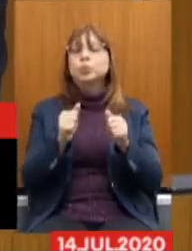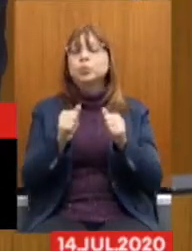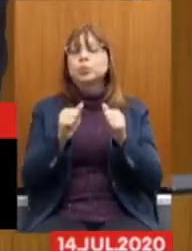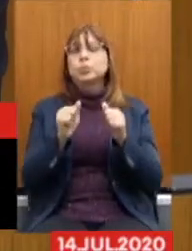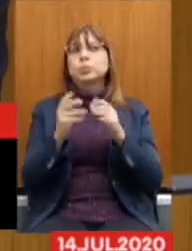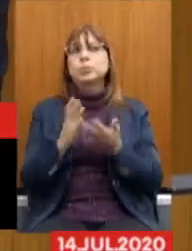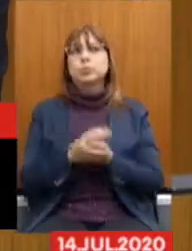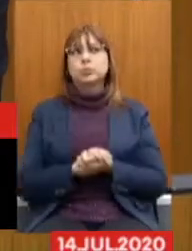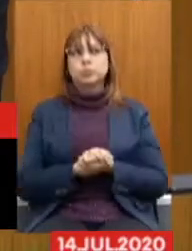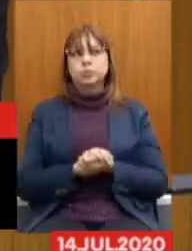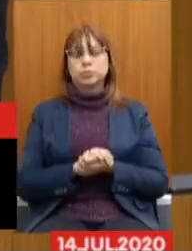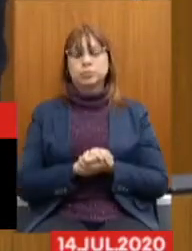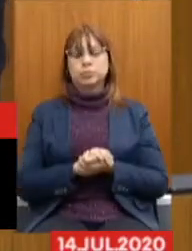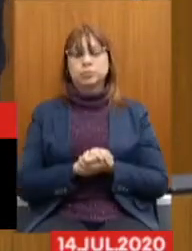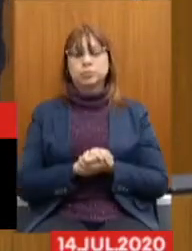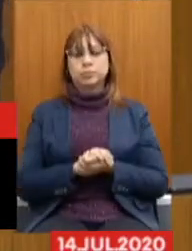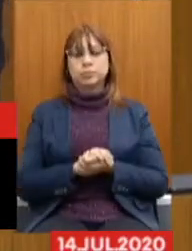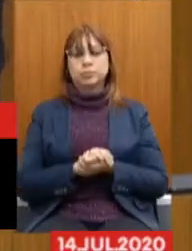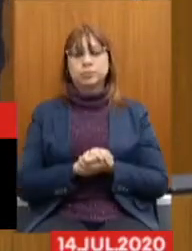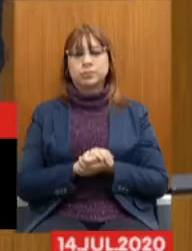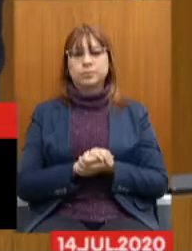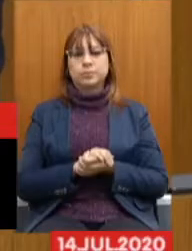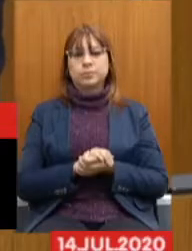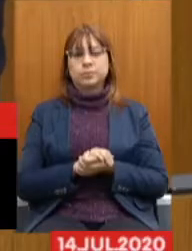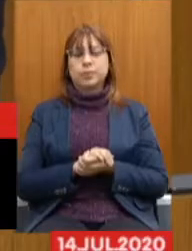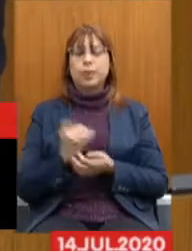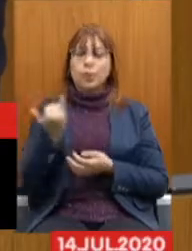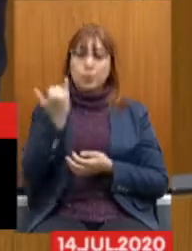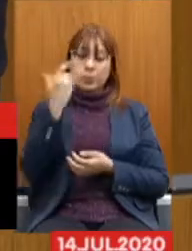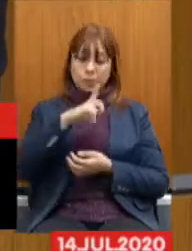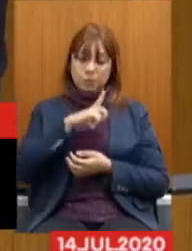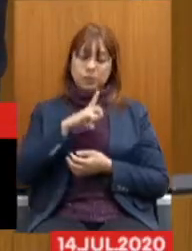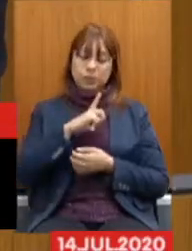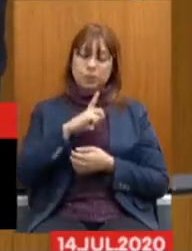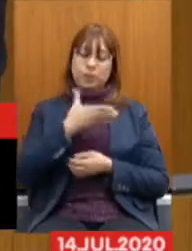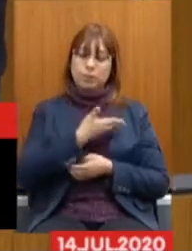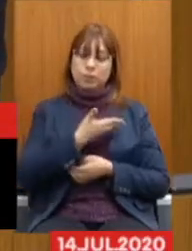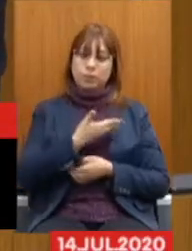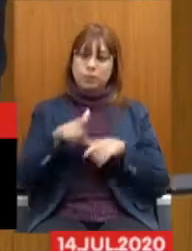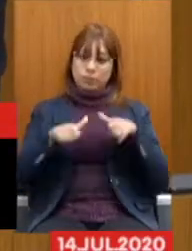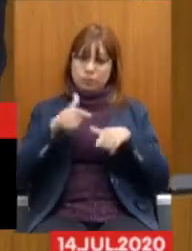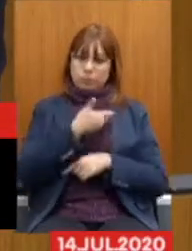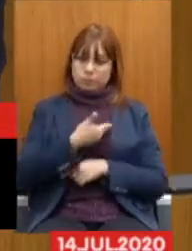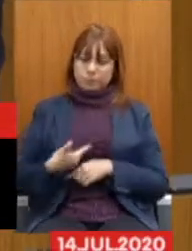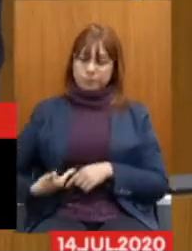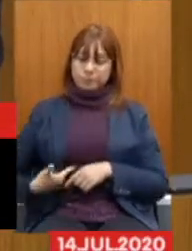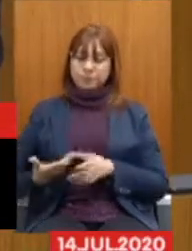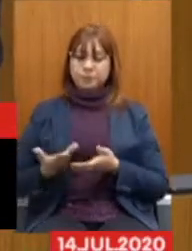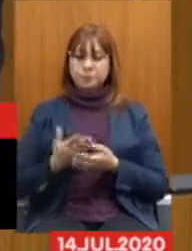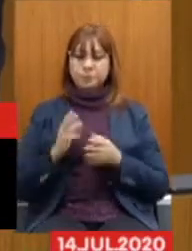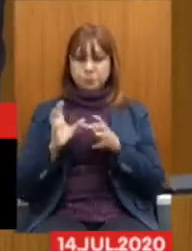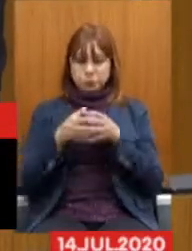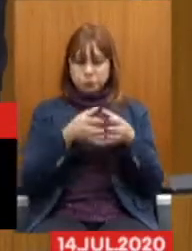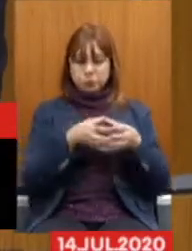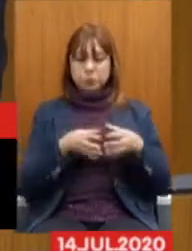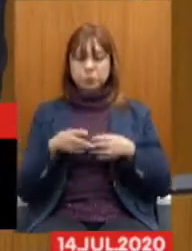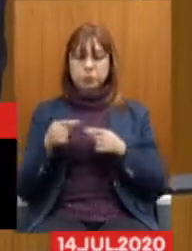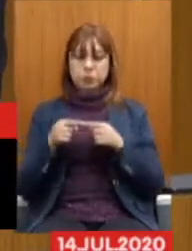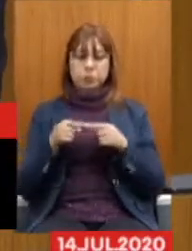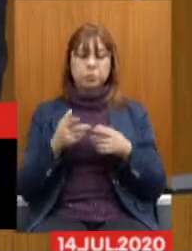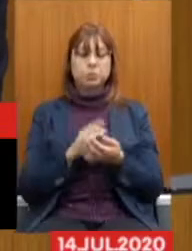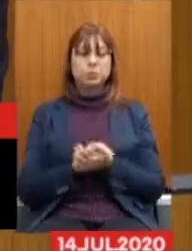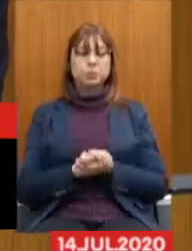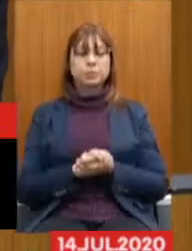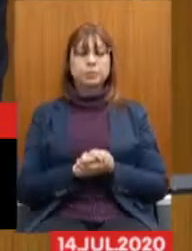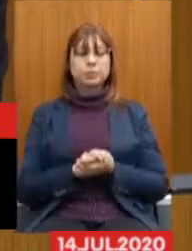representam o serviço público, o que nos chama muito a atenção,